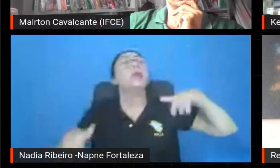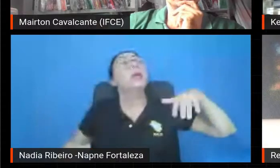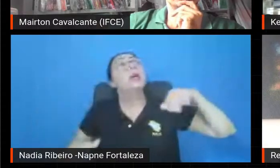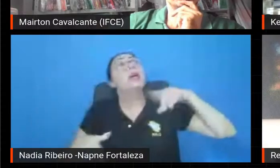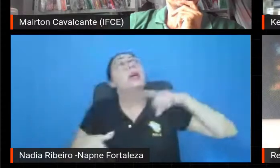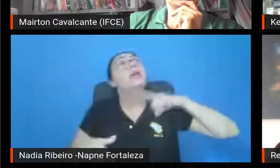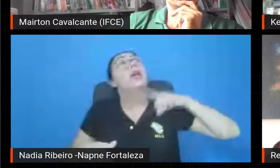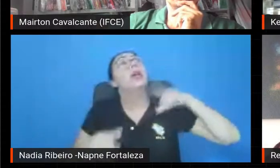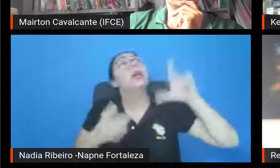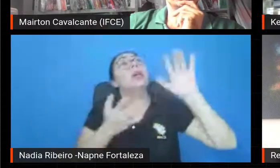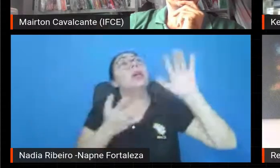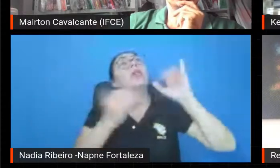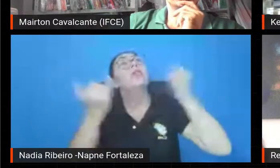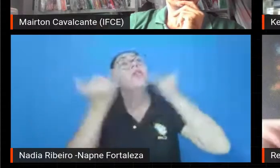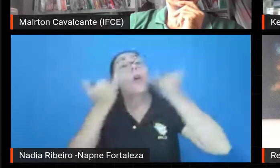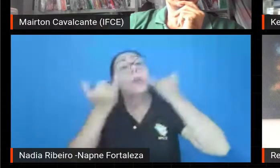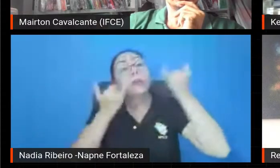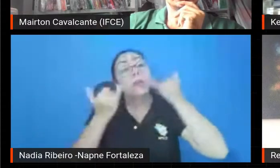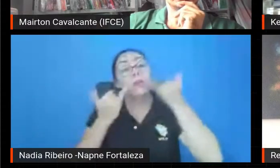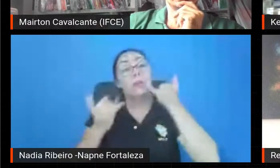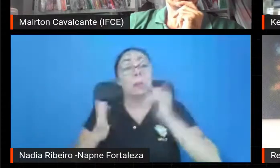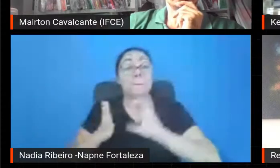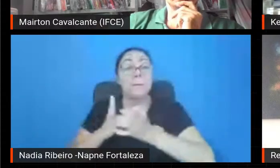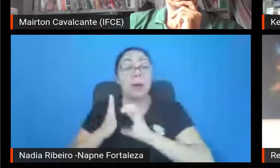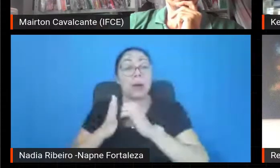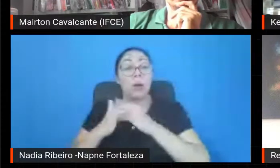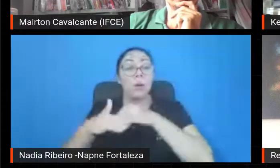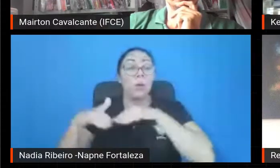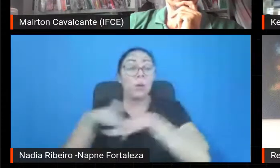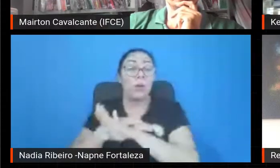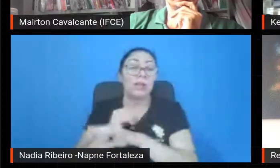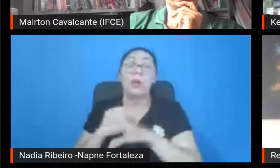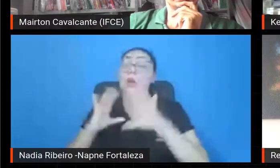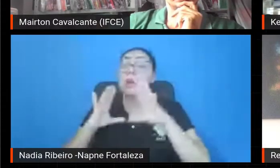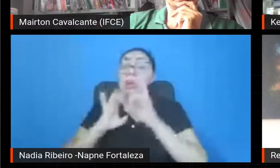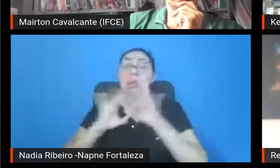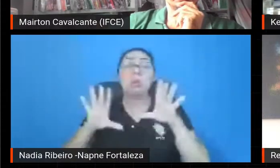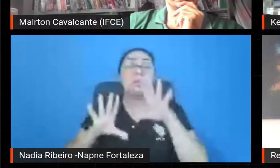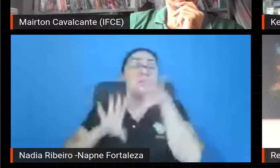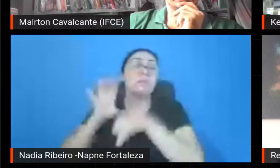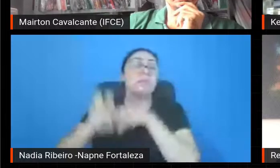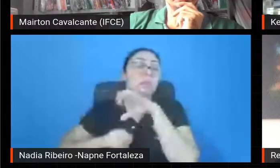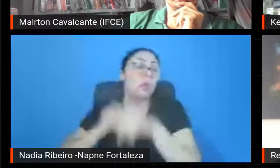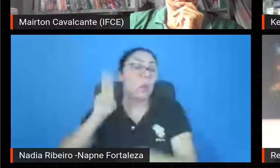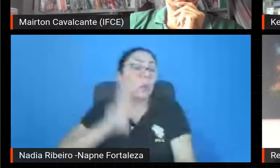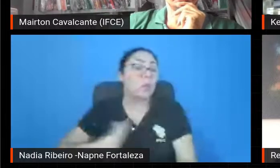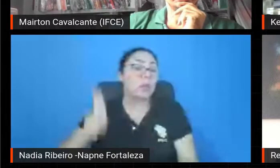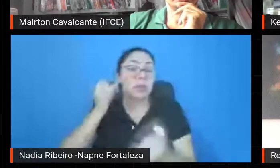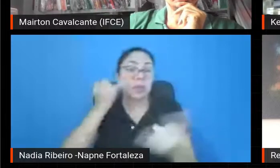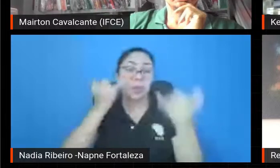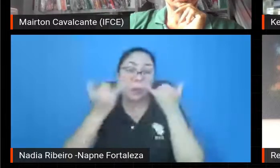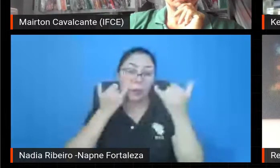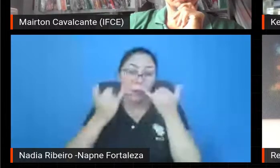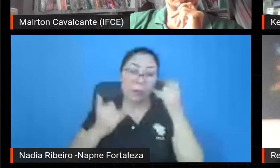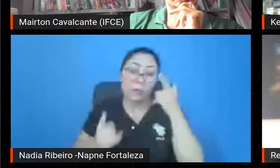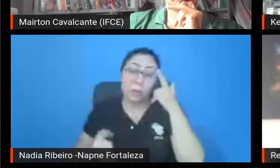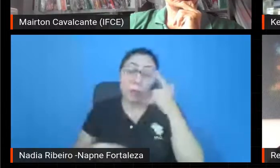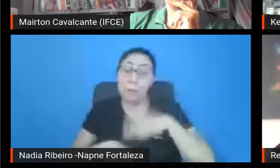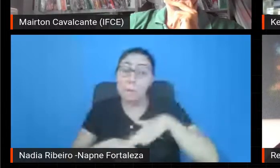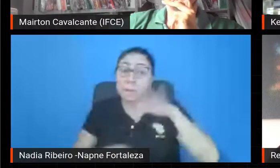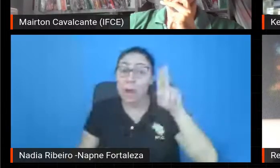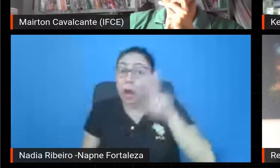da comunidade internacional, então todo mundo vai lá e usa e é o dado de maior uso na astrofísica, na história da